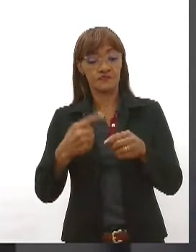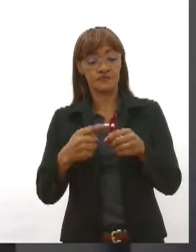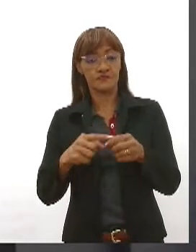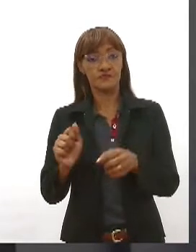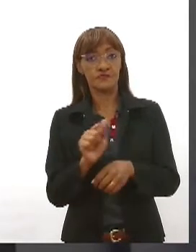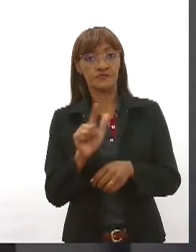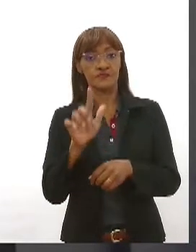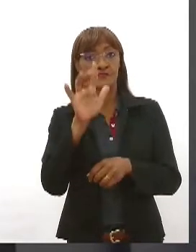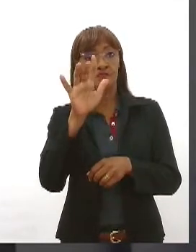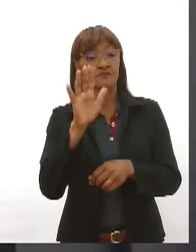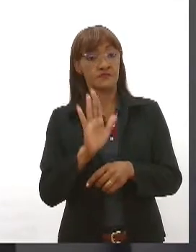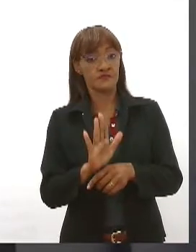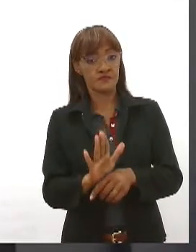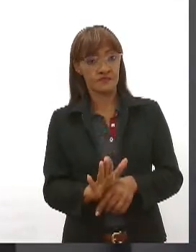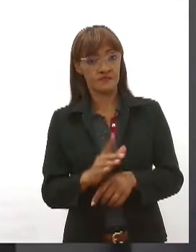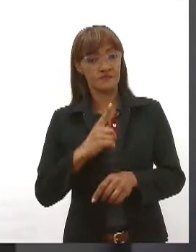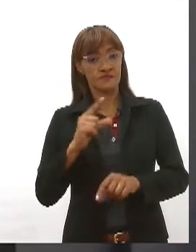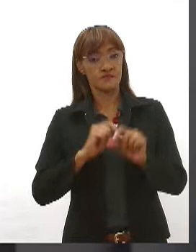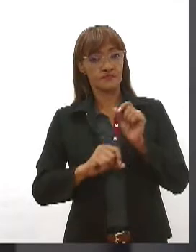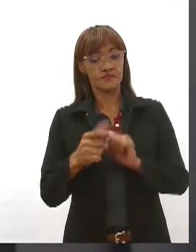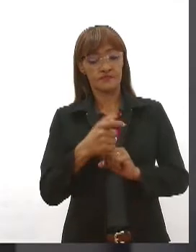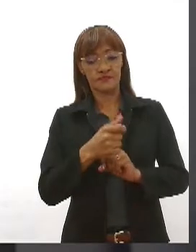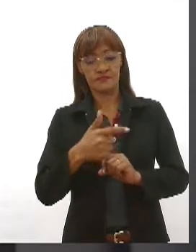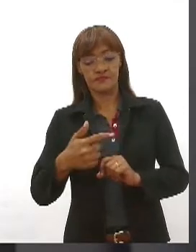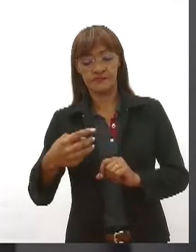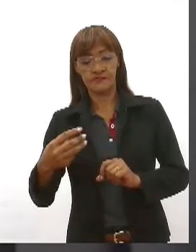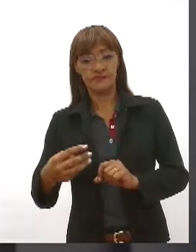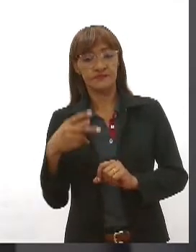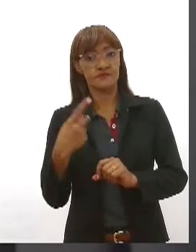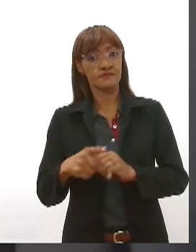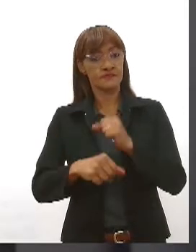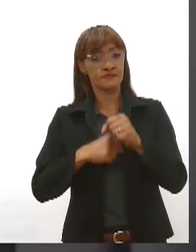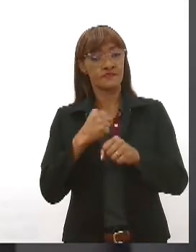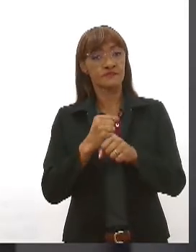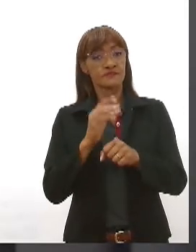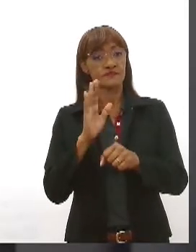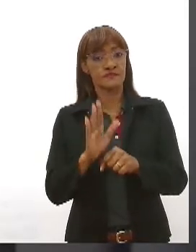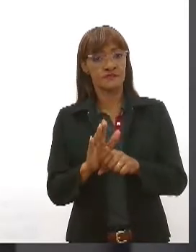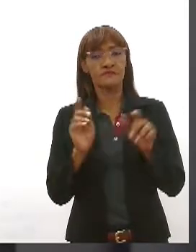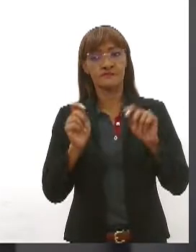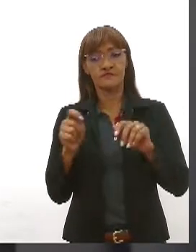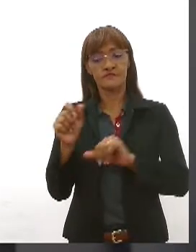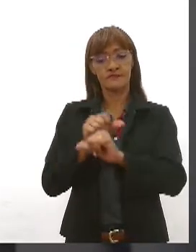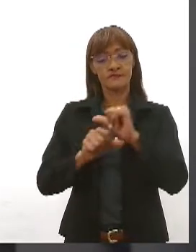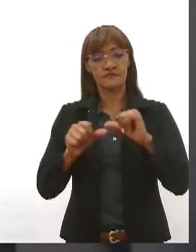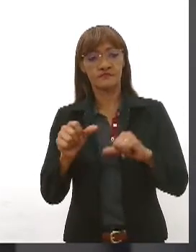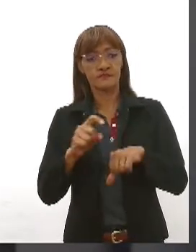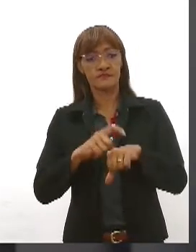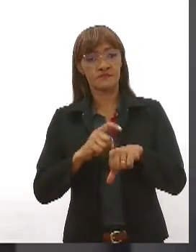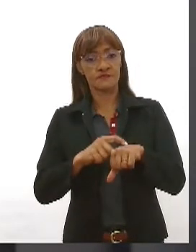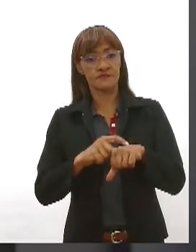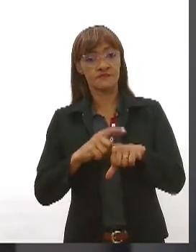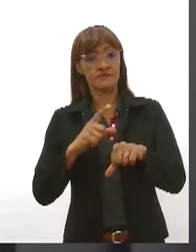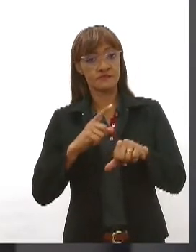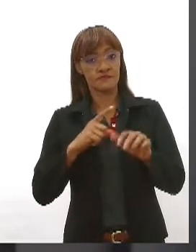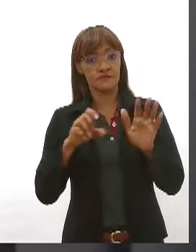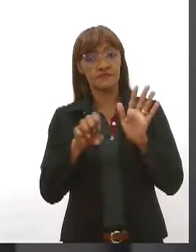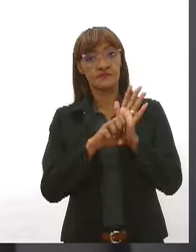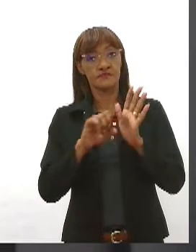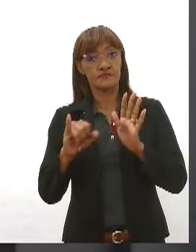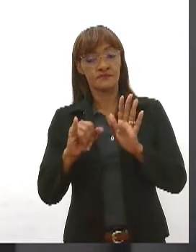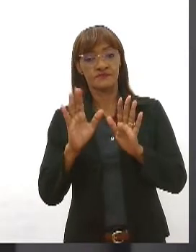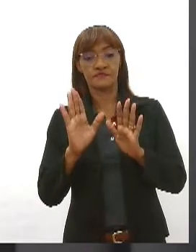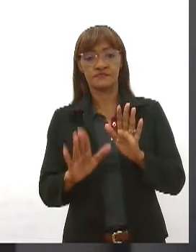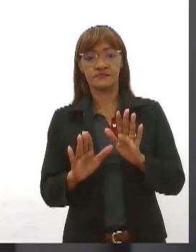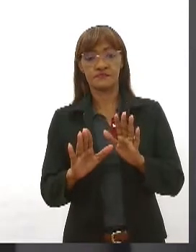período letivo de 2023. A relação das trocas possíveis está disponível no edital. De acordo com a UFS, a